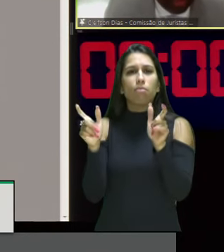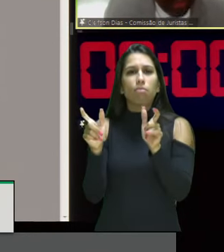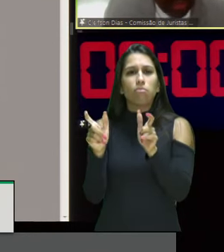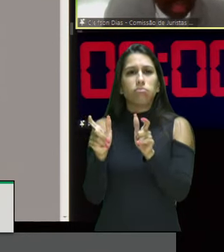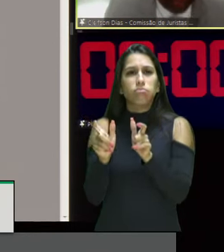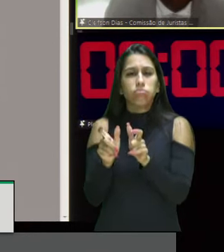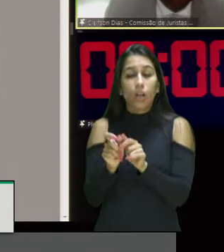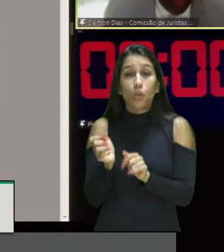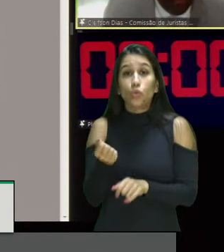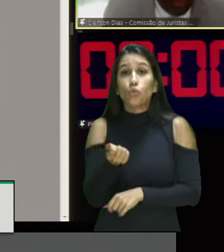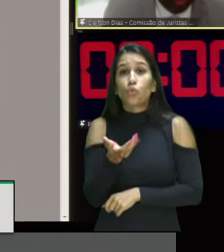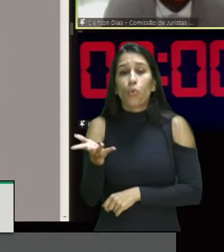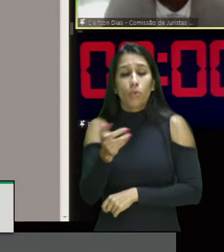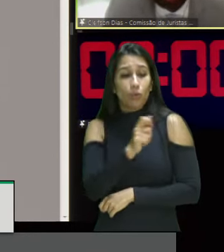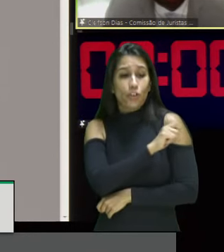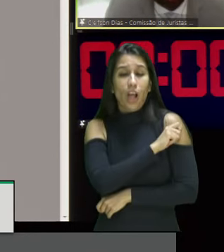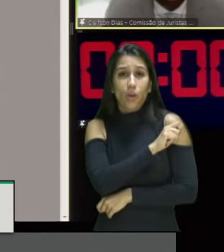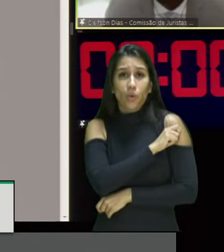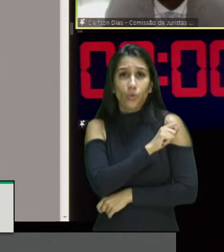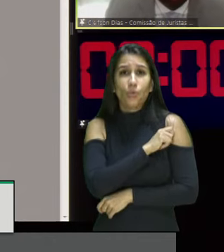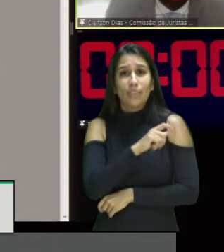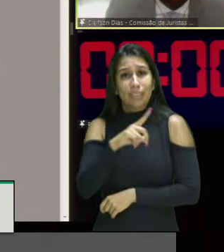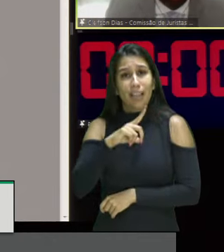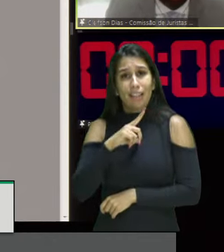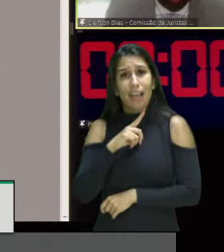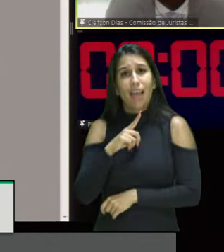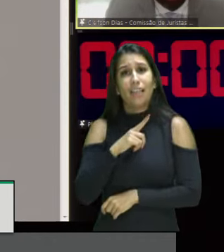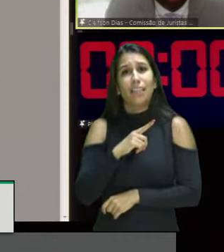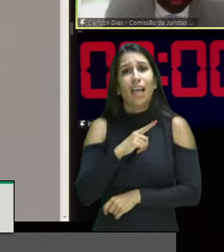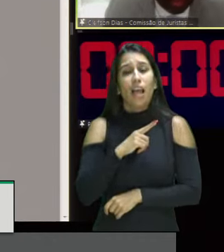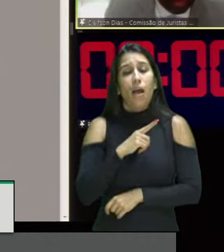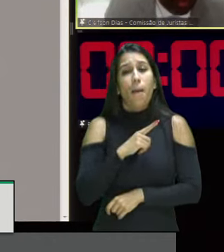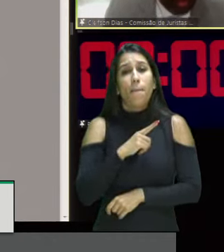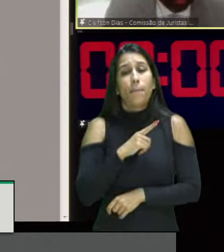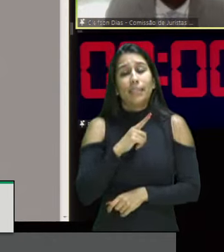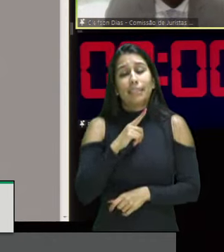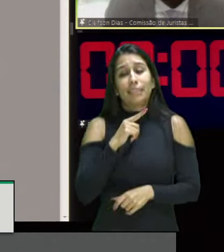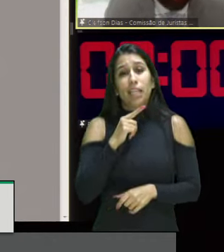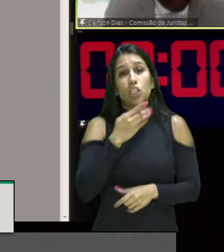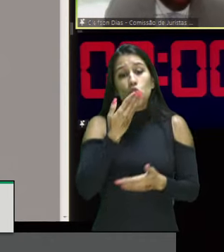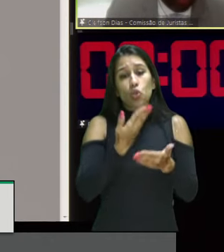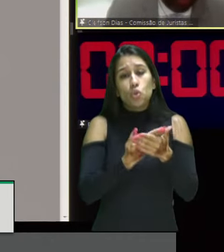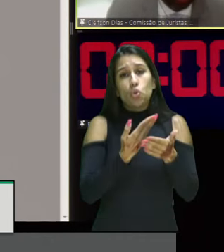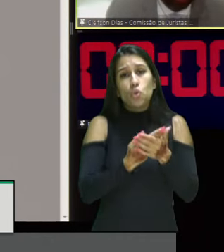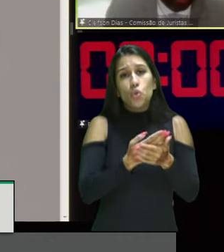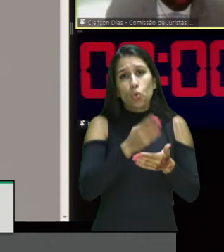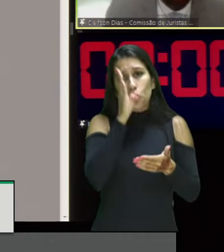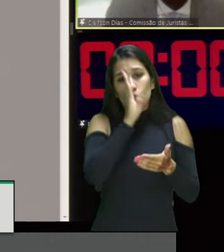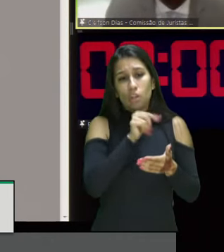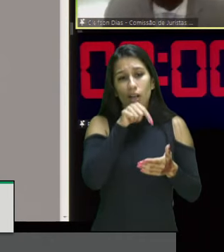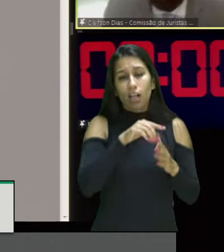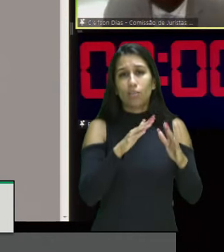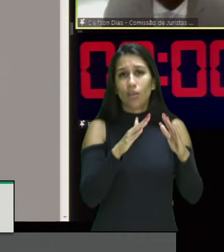de estudantes beneficiados com bolsas de estudos em instituições privadas do ensino superior, se for aprovado tal como se encontra.